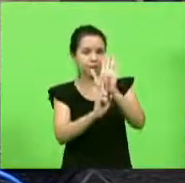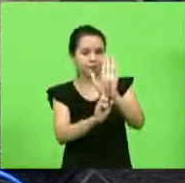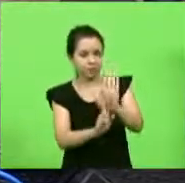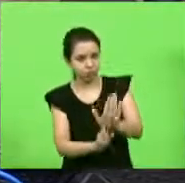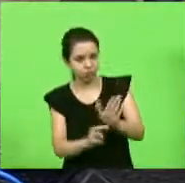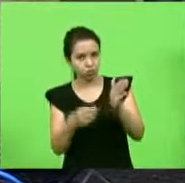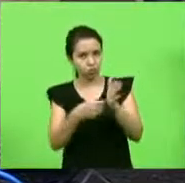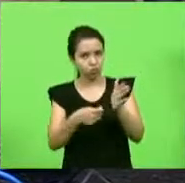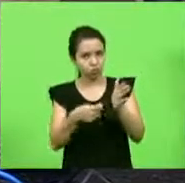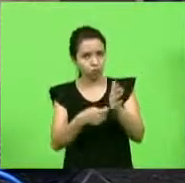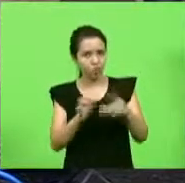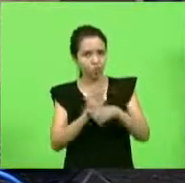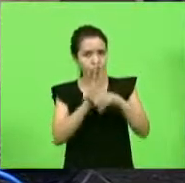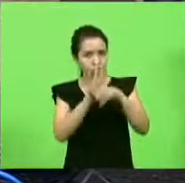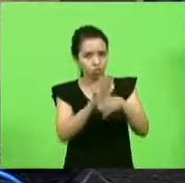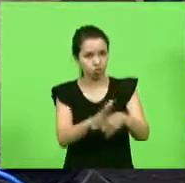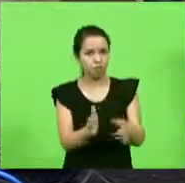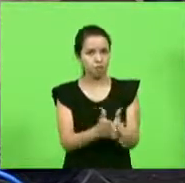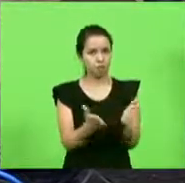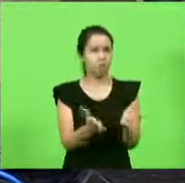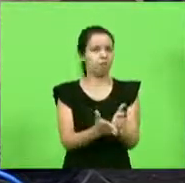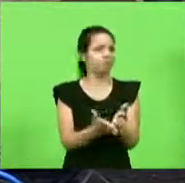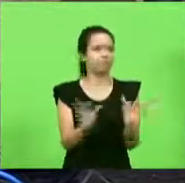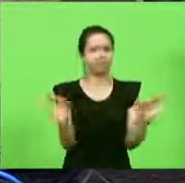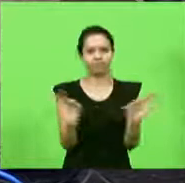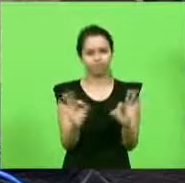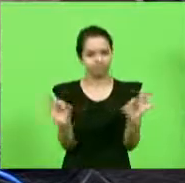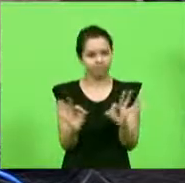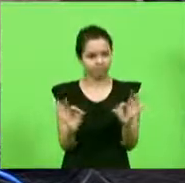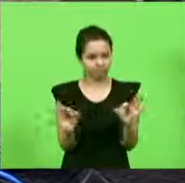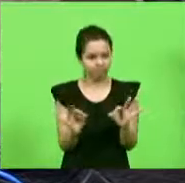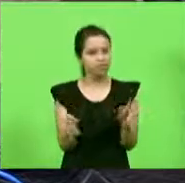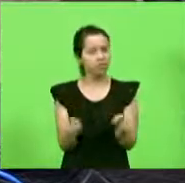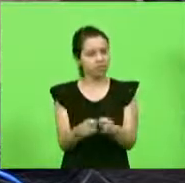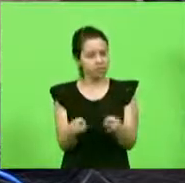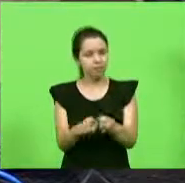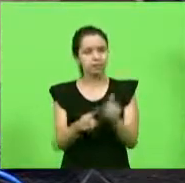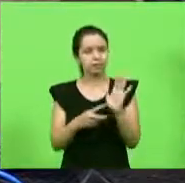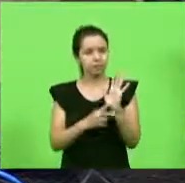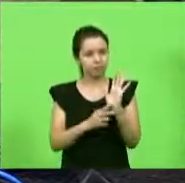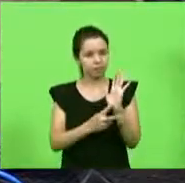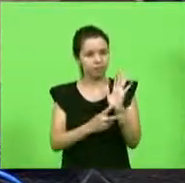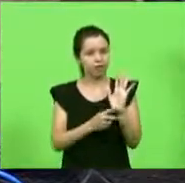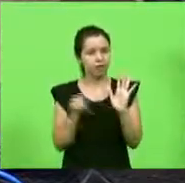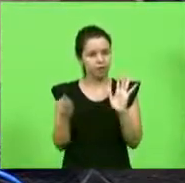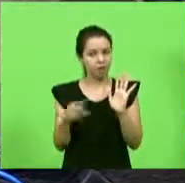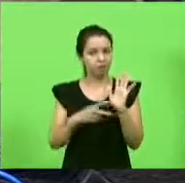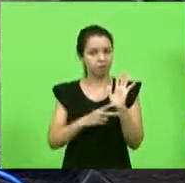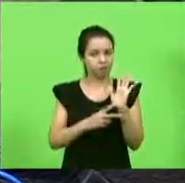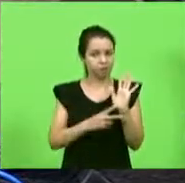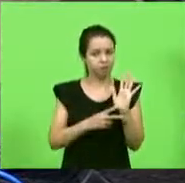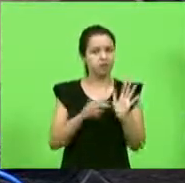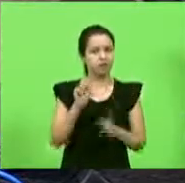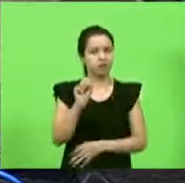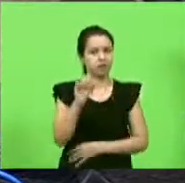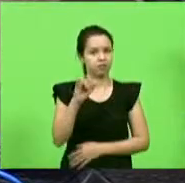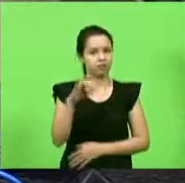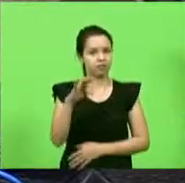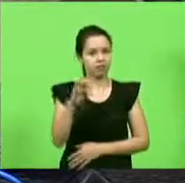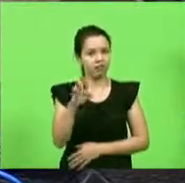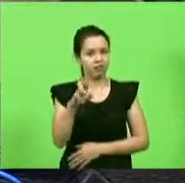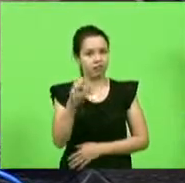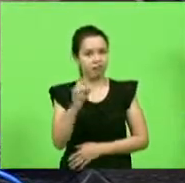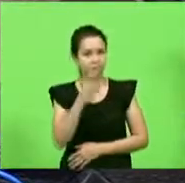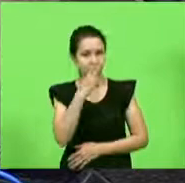Muito menos os sindicatos. É isso mesmo, o Sintrazem, que é um câncer na cidade de Florianópolis, não